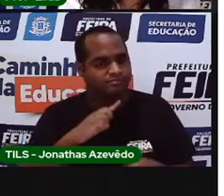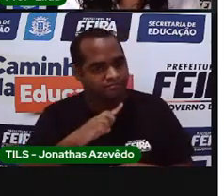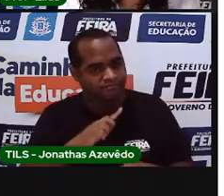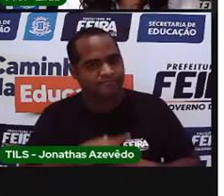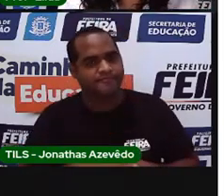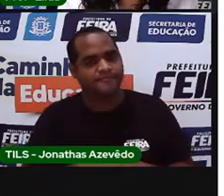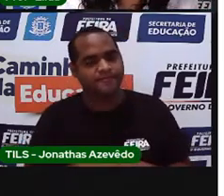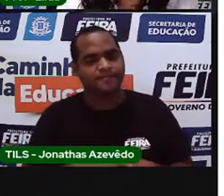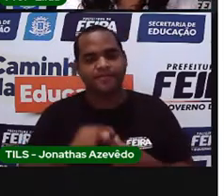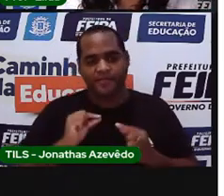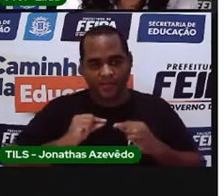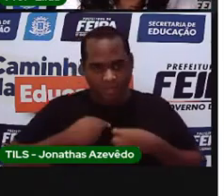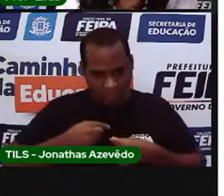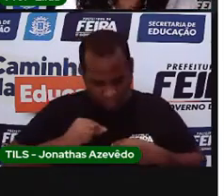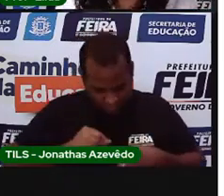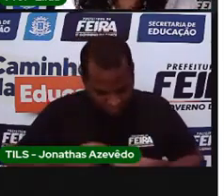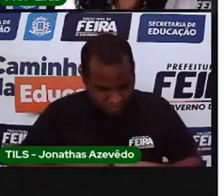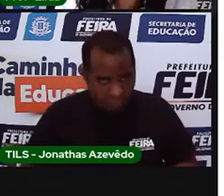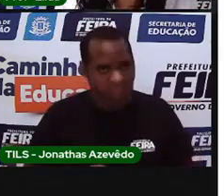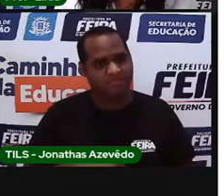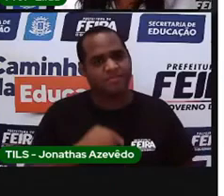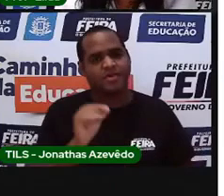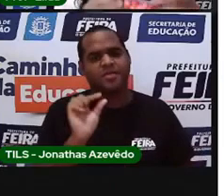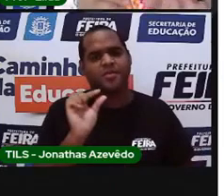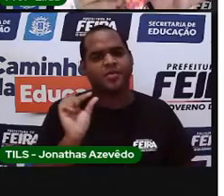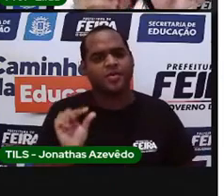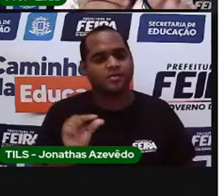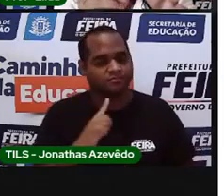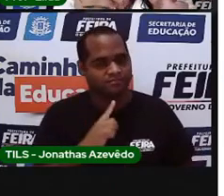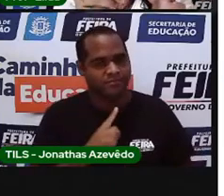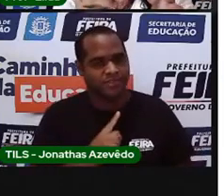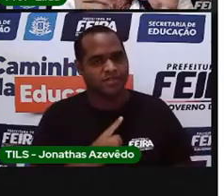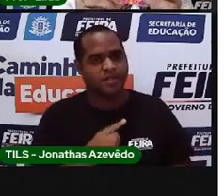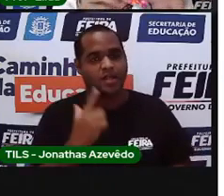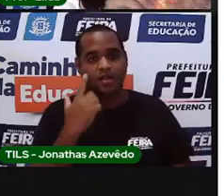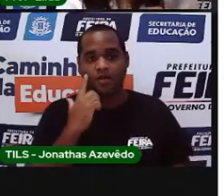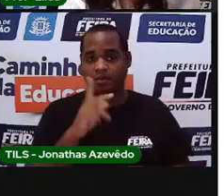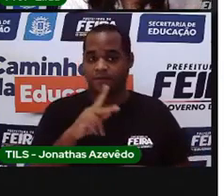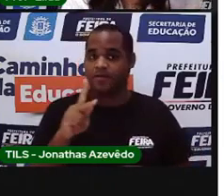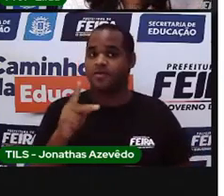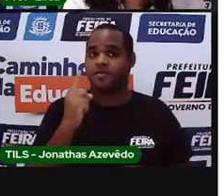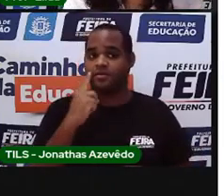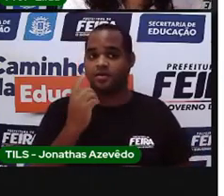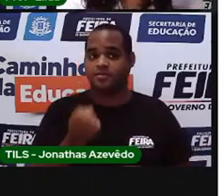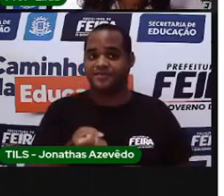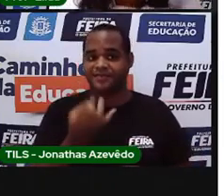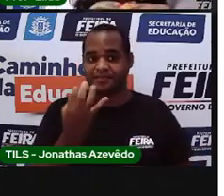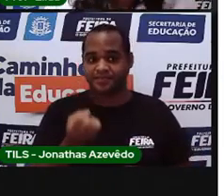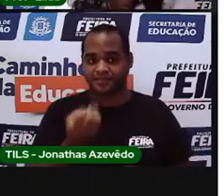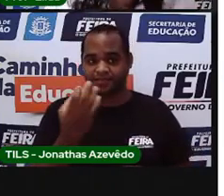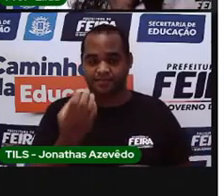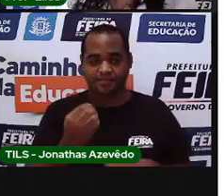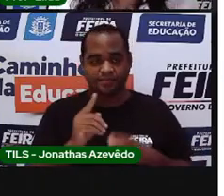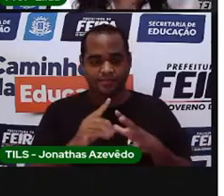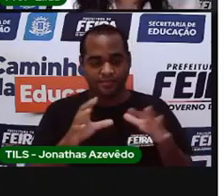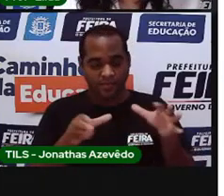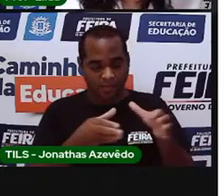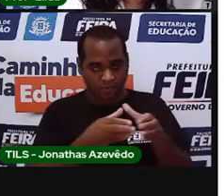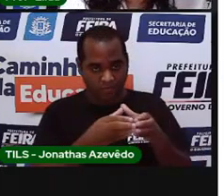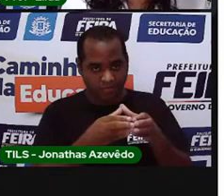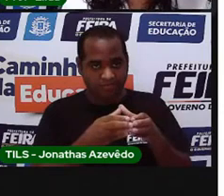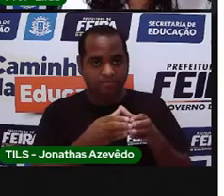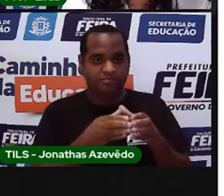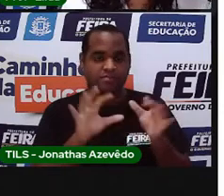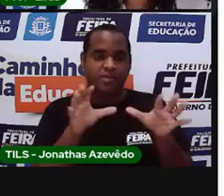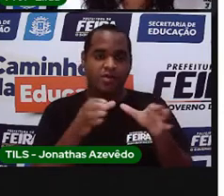Botões, a pró tem um monte, bem pequenininho. Então, a pró vai contando e agrupa. A gente pode fazer